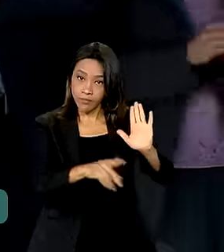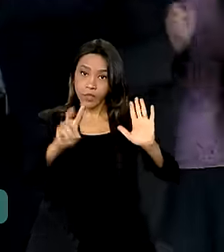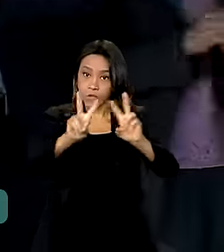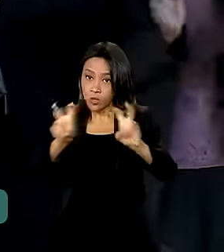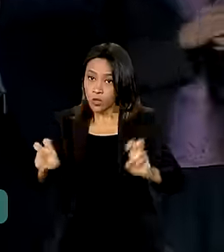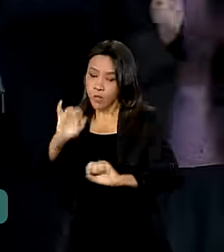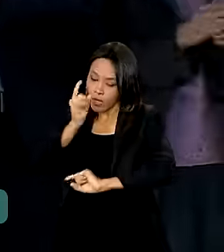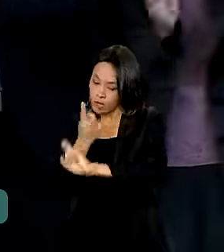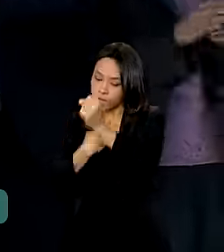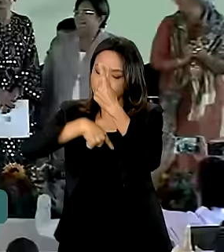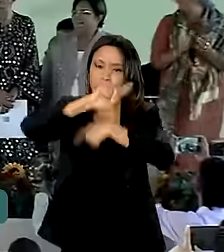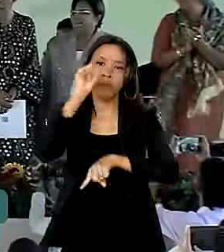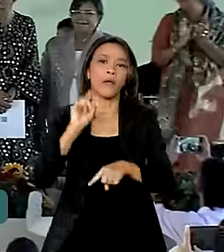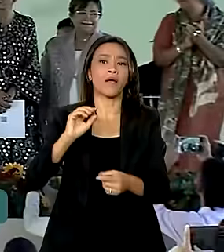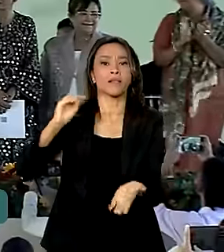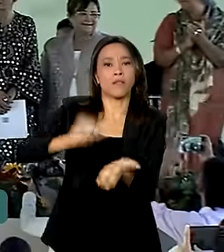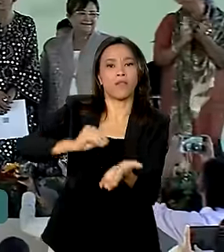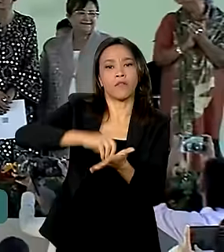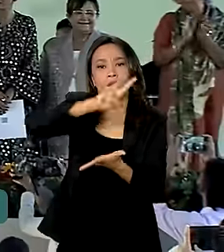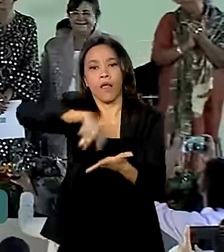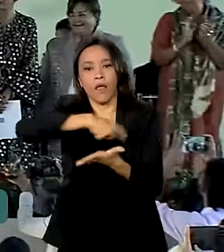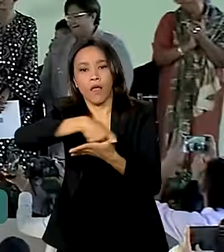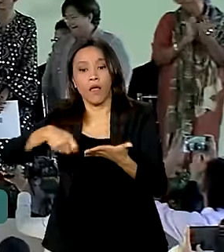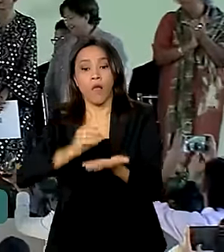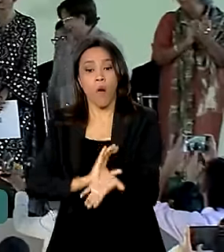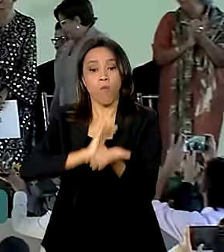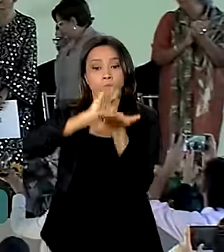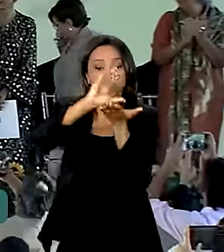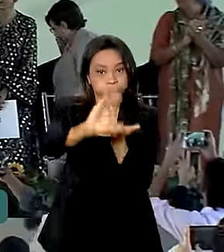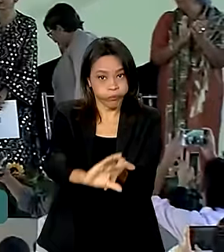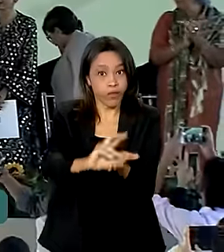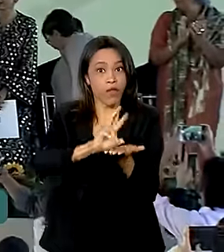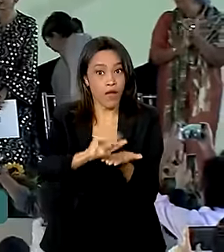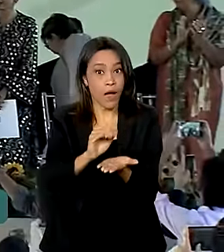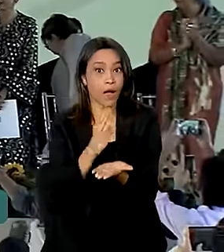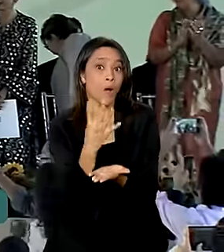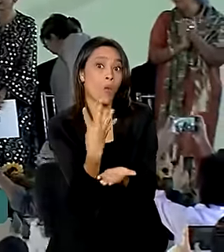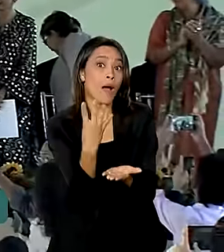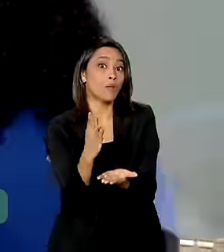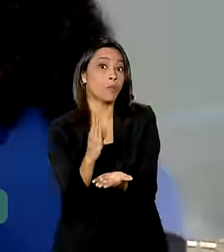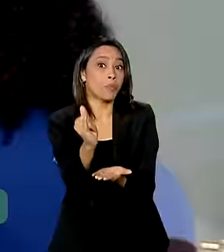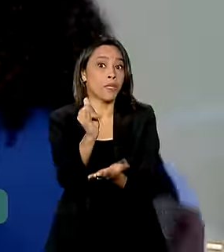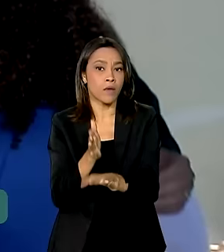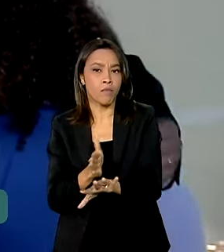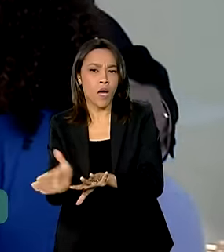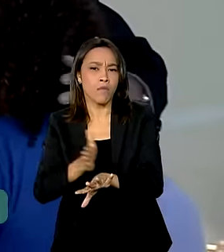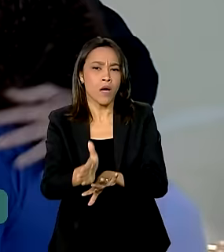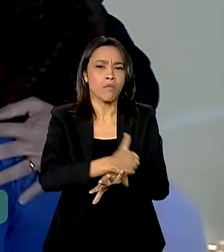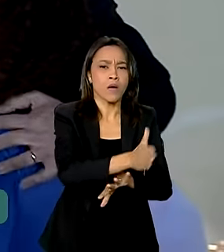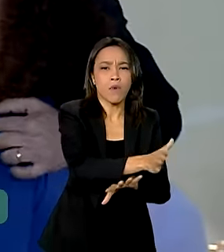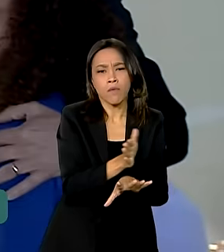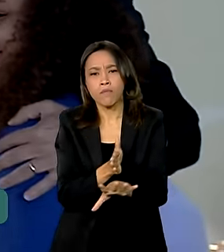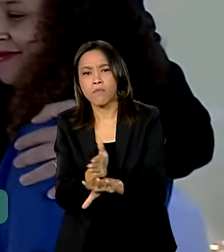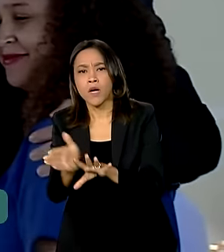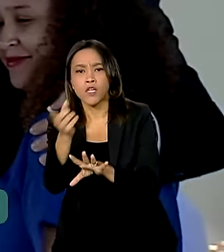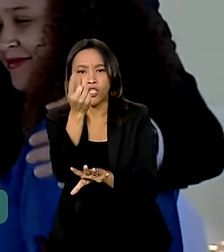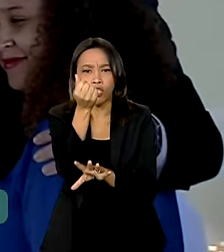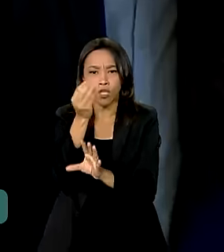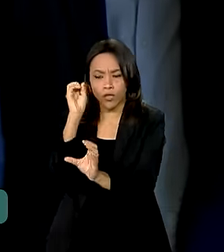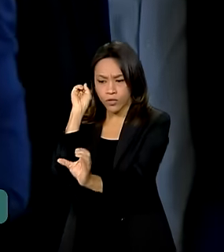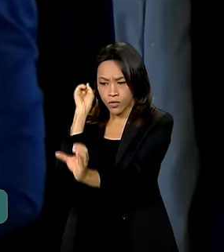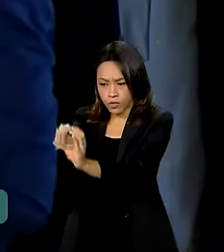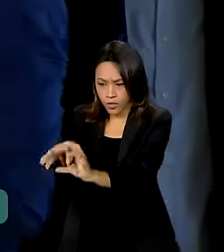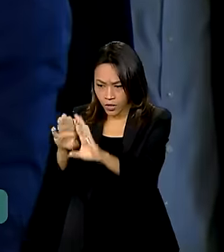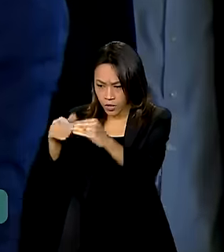Ao todo, serão investidos 4 bilhões de reais em diferentes ações, como o programa Dinheiro Direto na